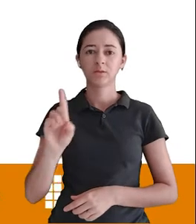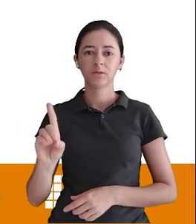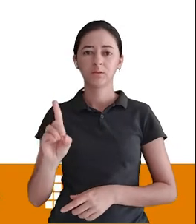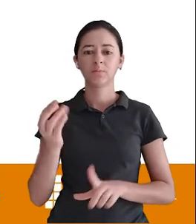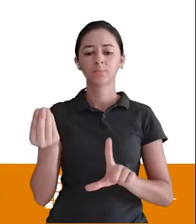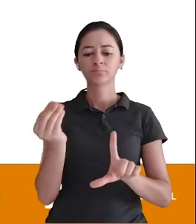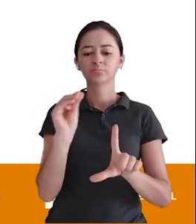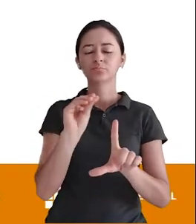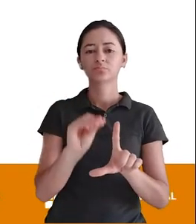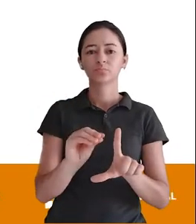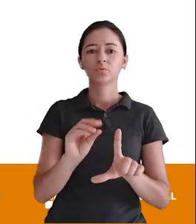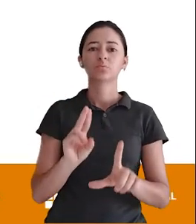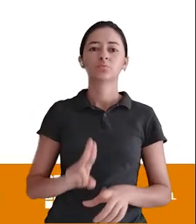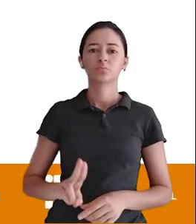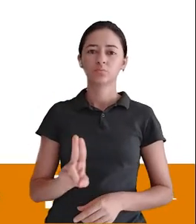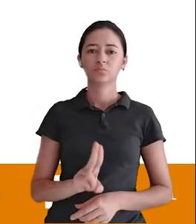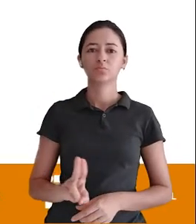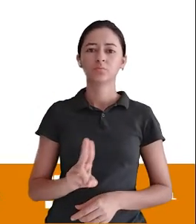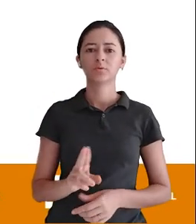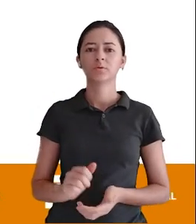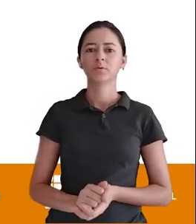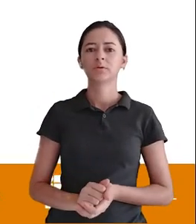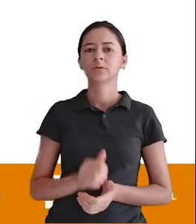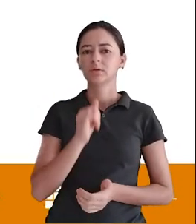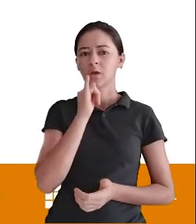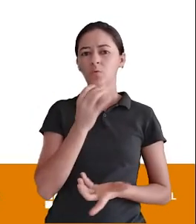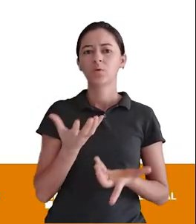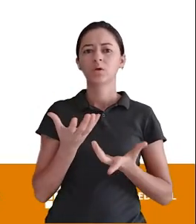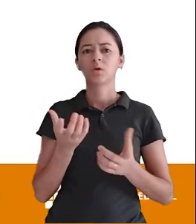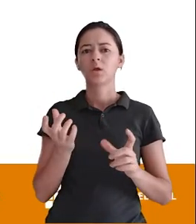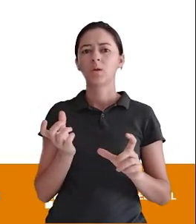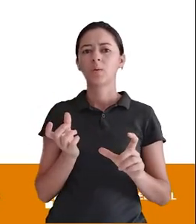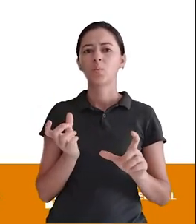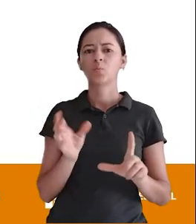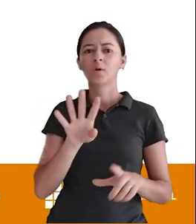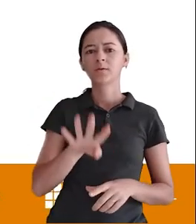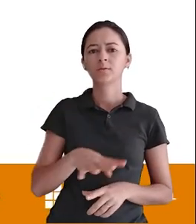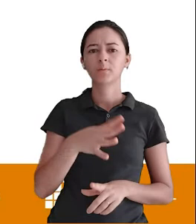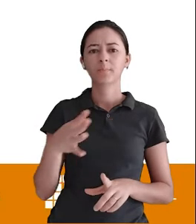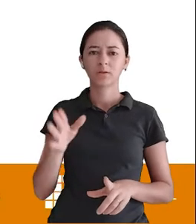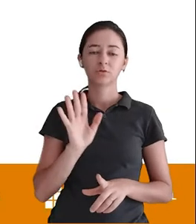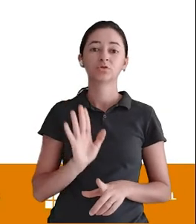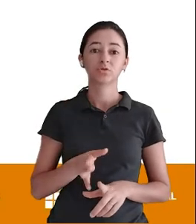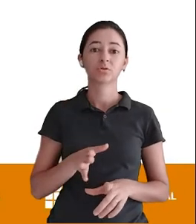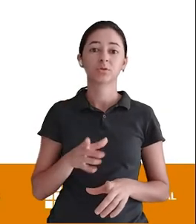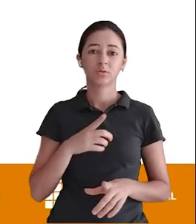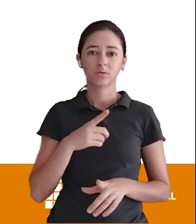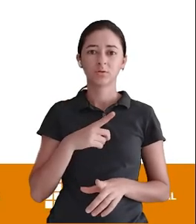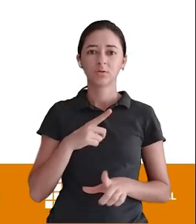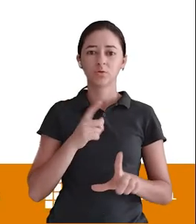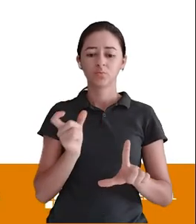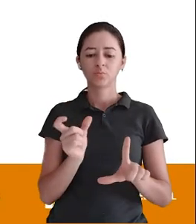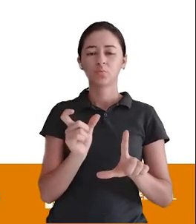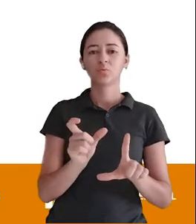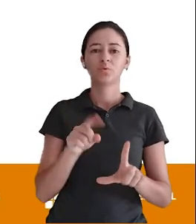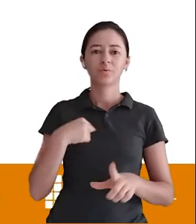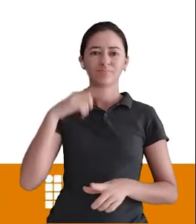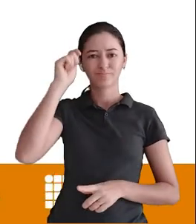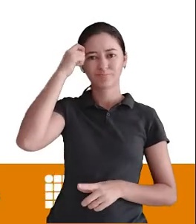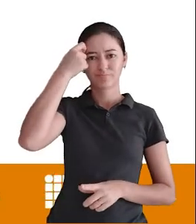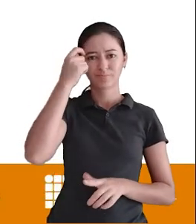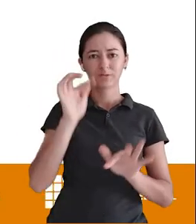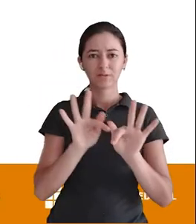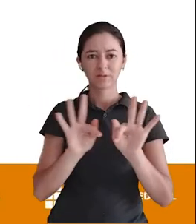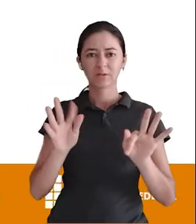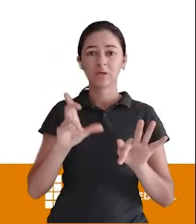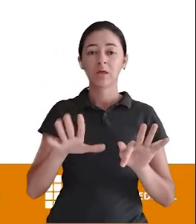Então o operador ADD é utilizado Para adicionar Um novo atributo Em uma tabela Já existente Eu até deixei em negrito Aqui Que já